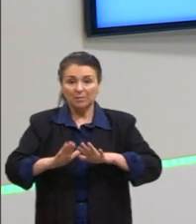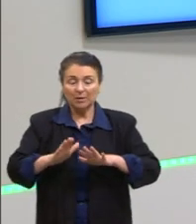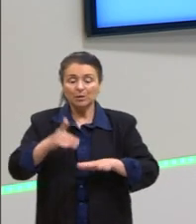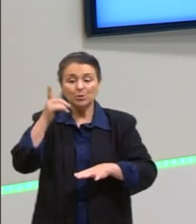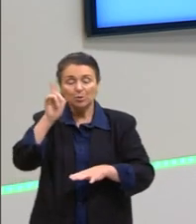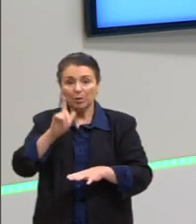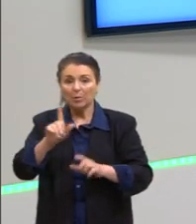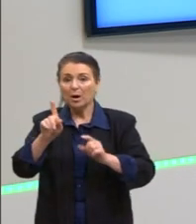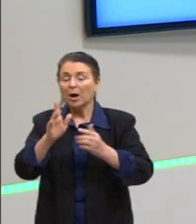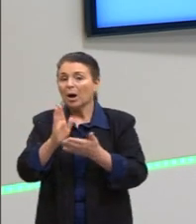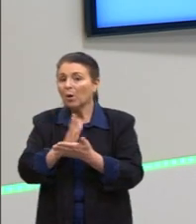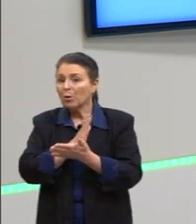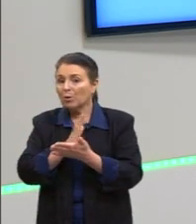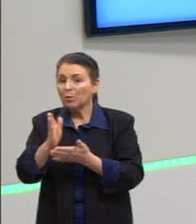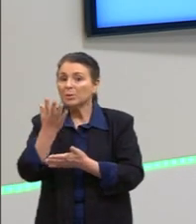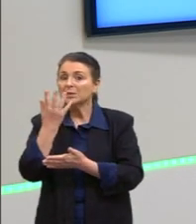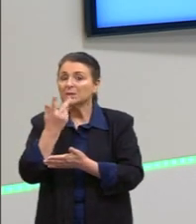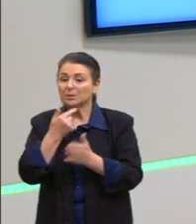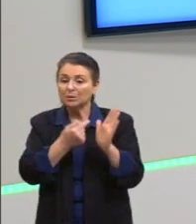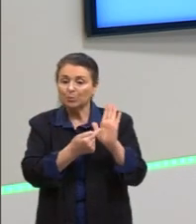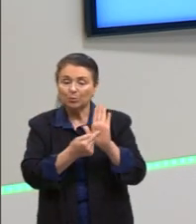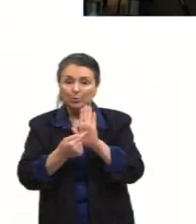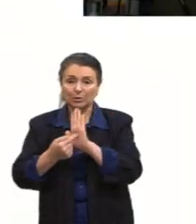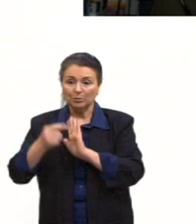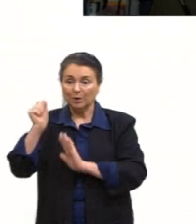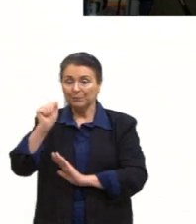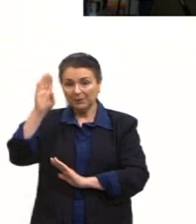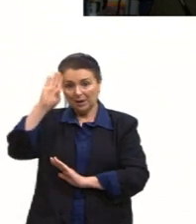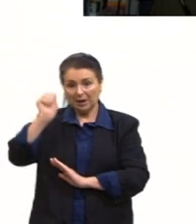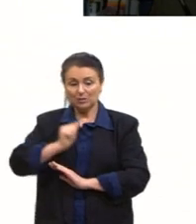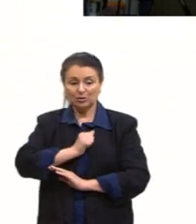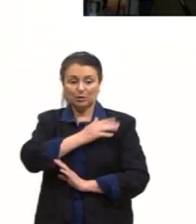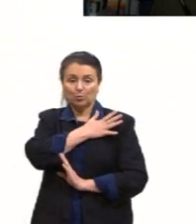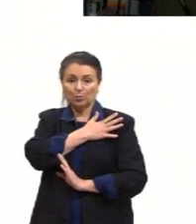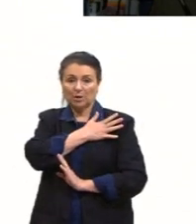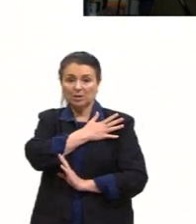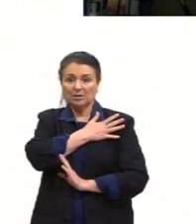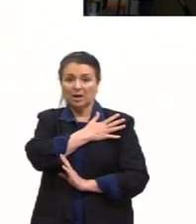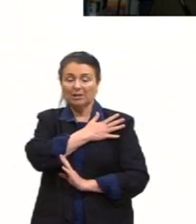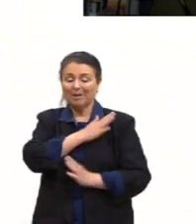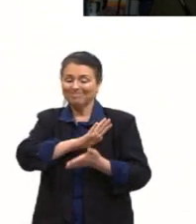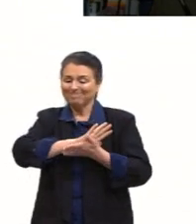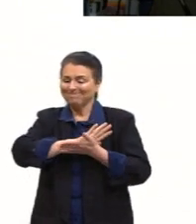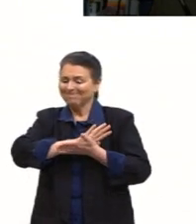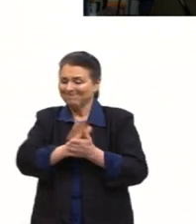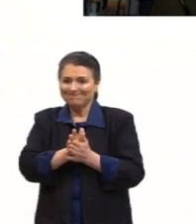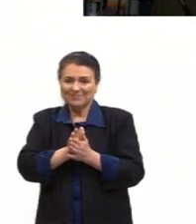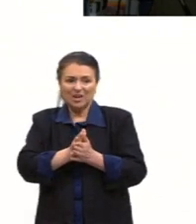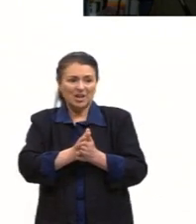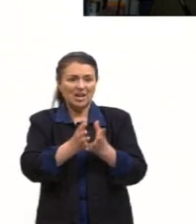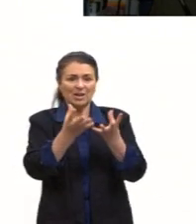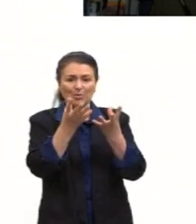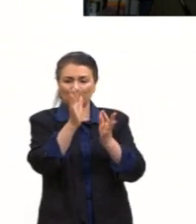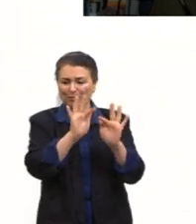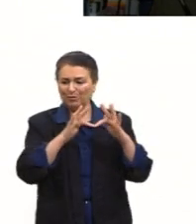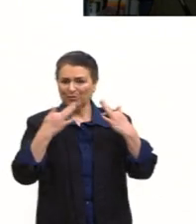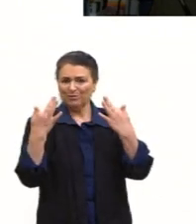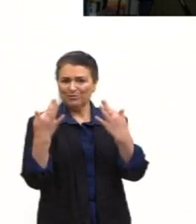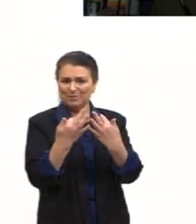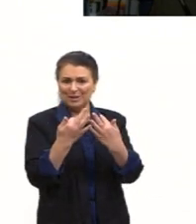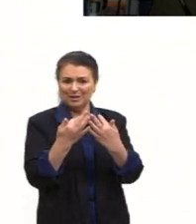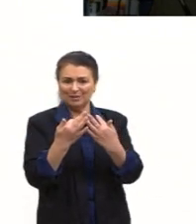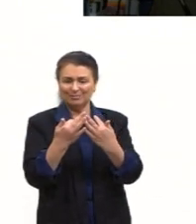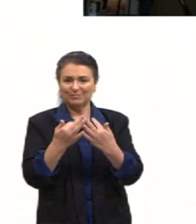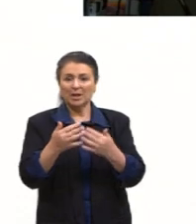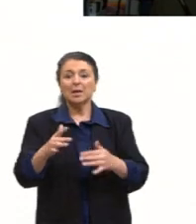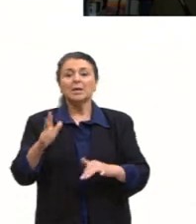crianças. Então, mostrando que as ditaduras destruíram famílias e que as famílias sofrem, até hoje,